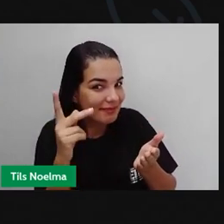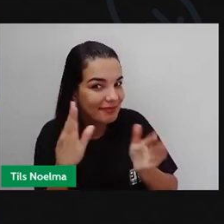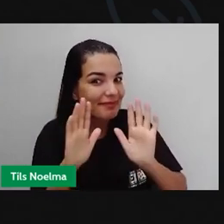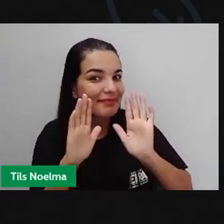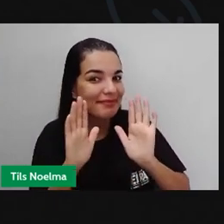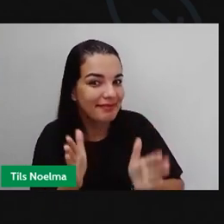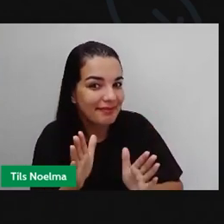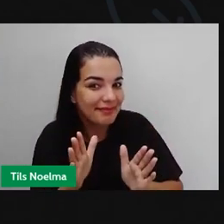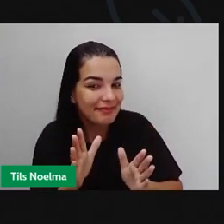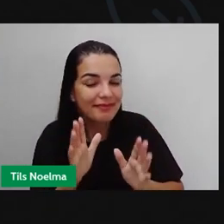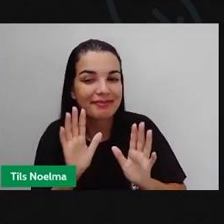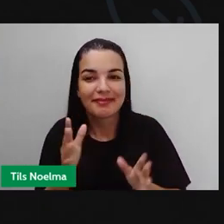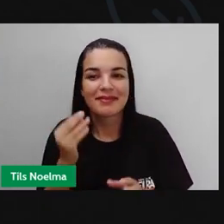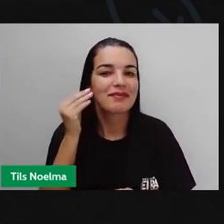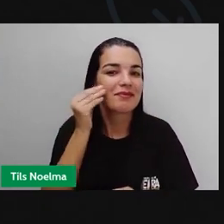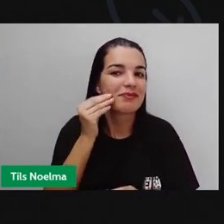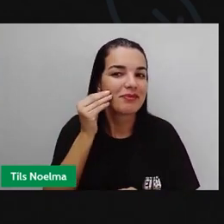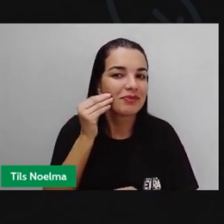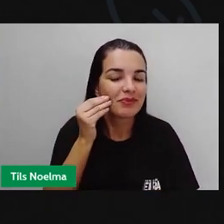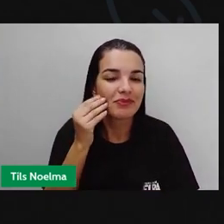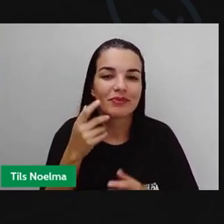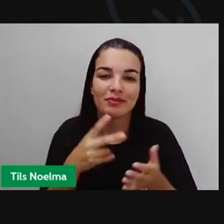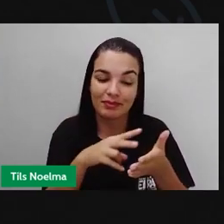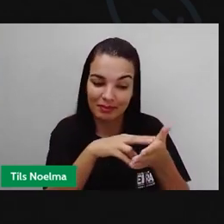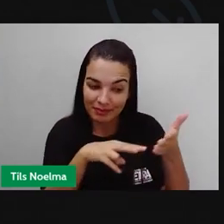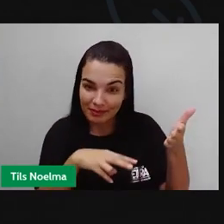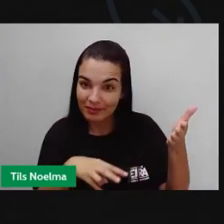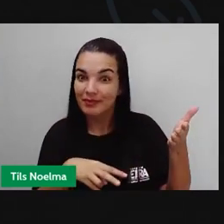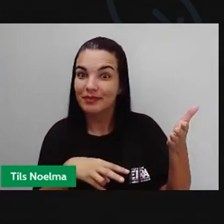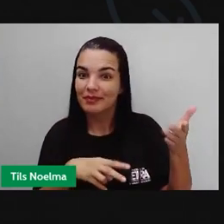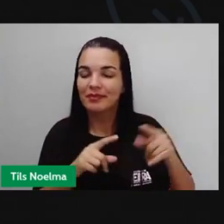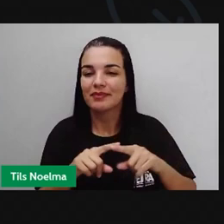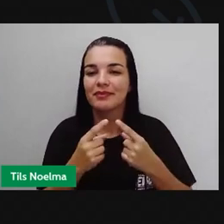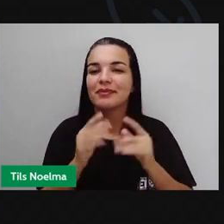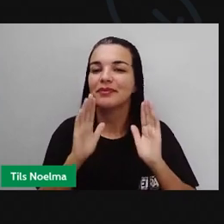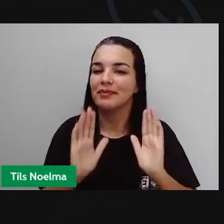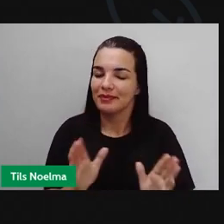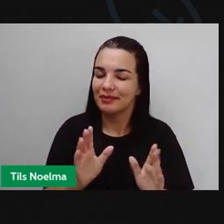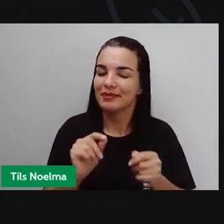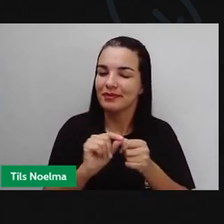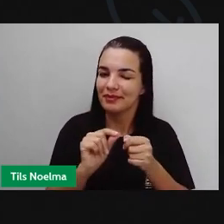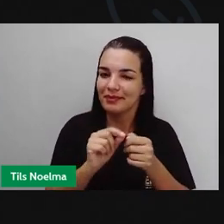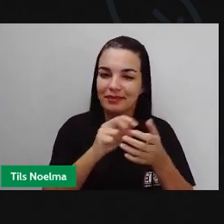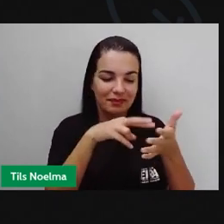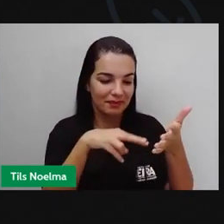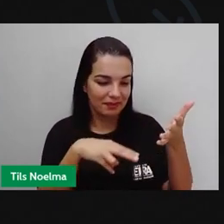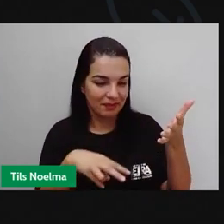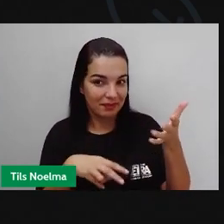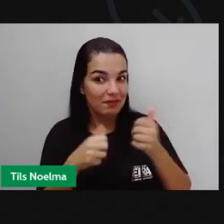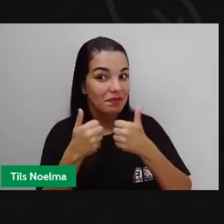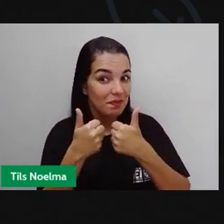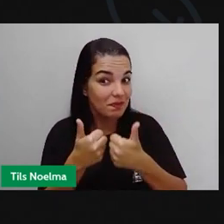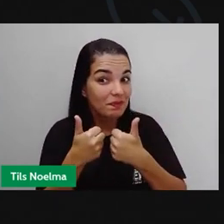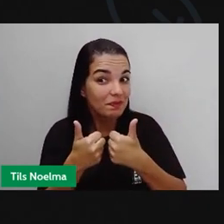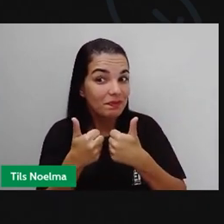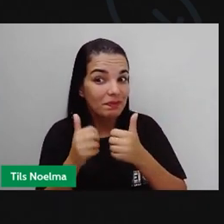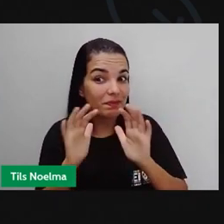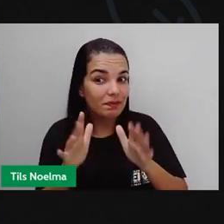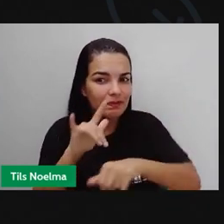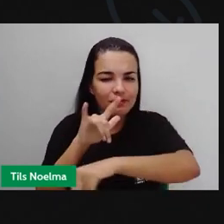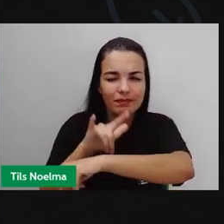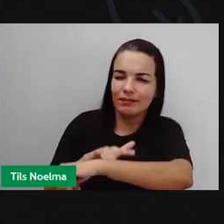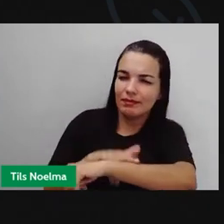vocês fazerem essa leitura, escolheram um bom livro? Pois é, espero que vocês tenham feito isso, espero que vocês já tenham ido ao